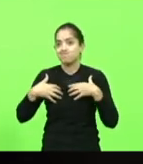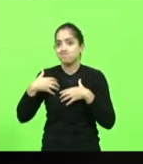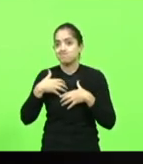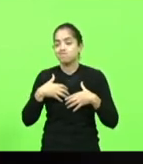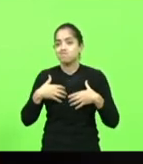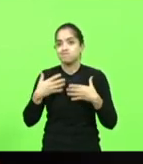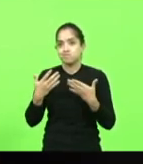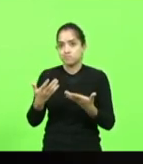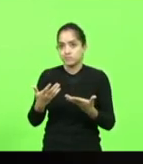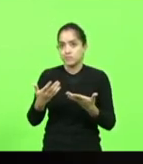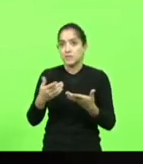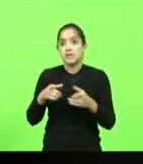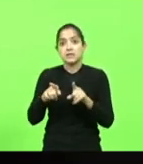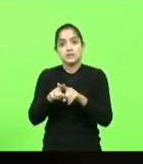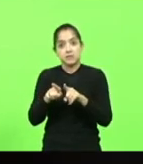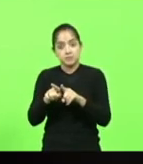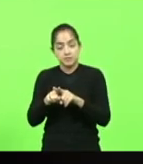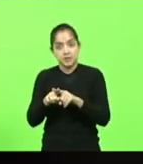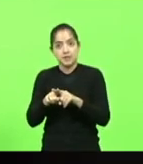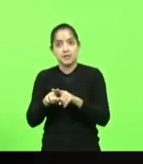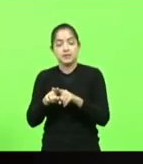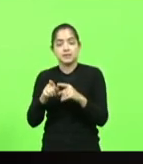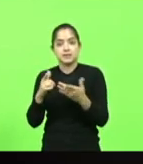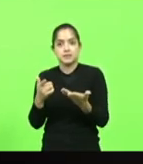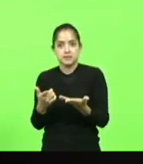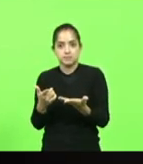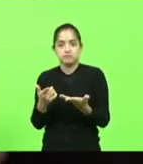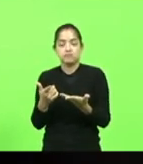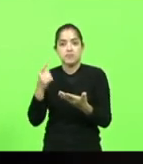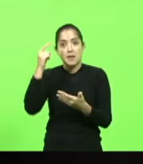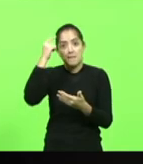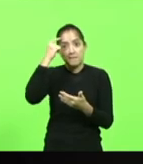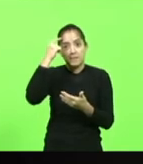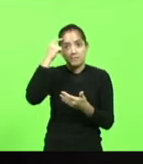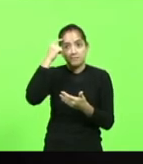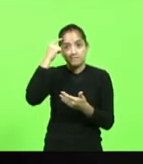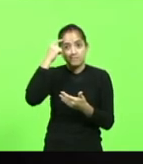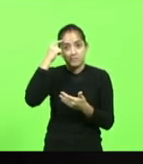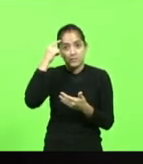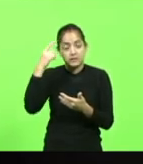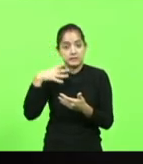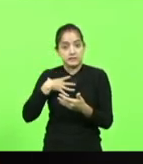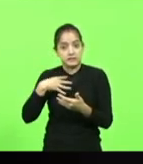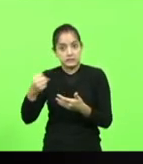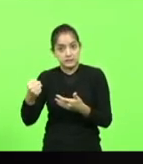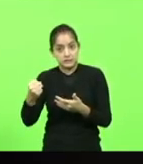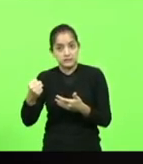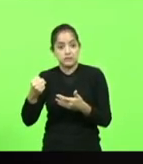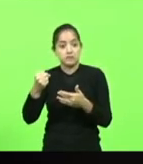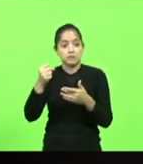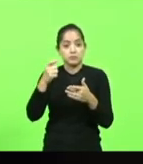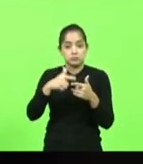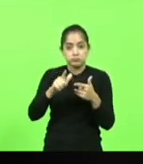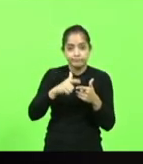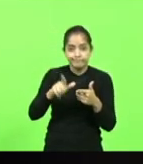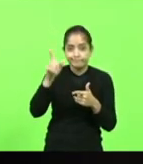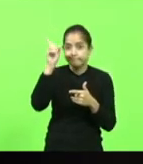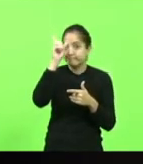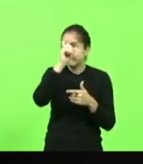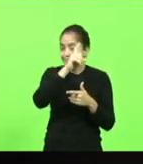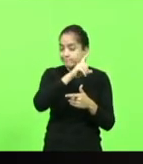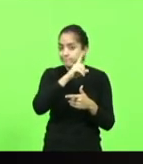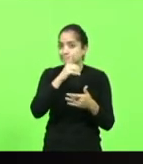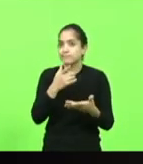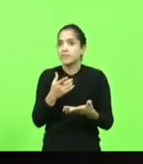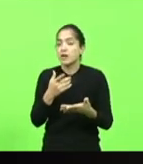parceiros que estão com pensamentos suicidas com muitas dificuldades e daí quando